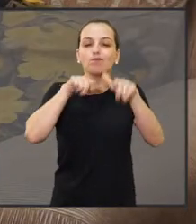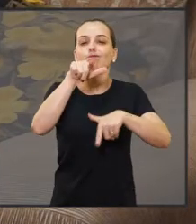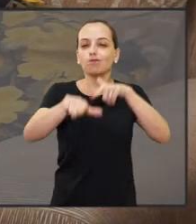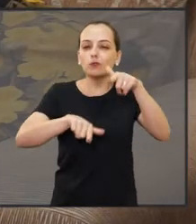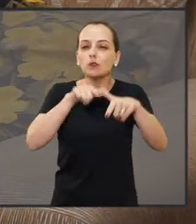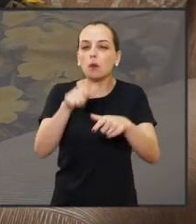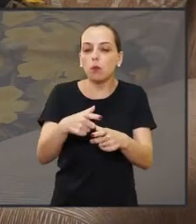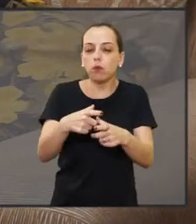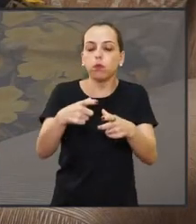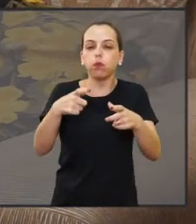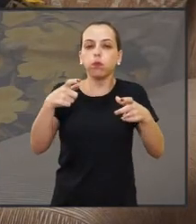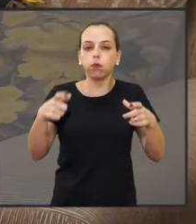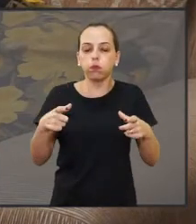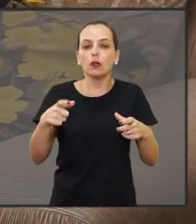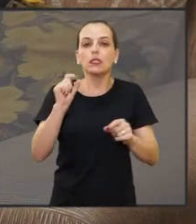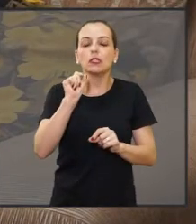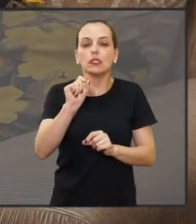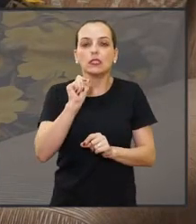no mercado de trabalho.